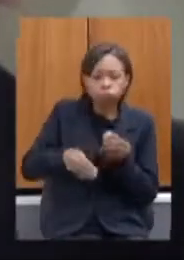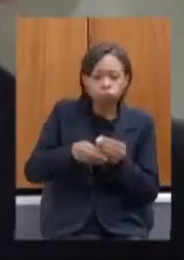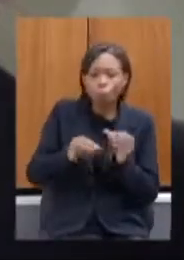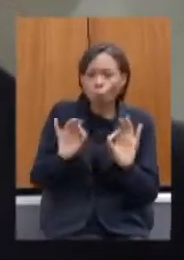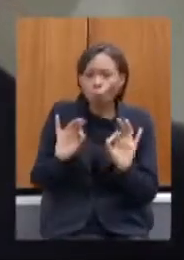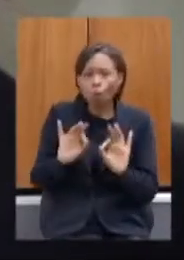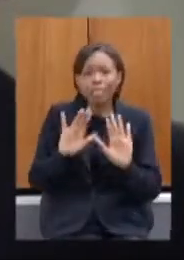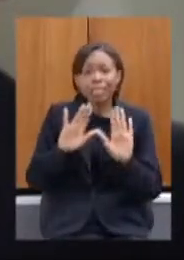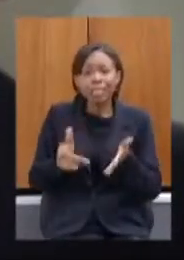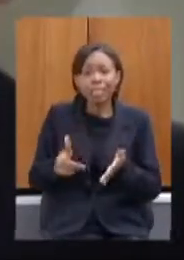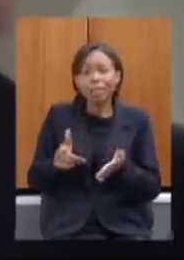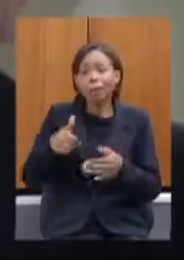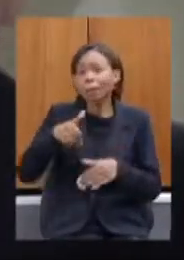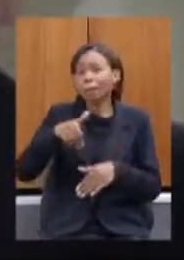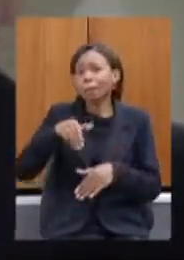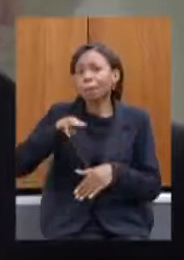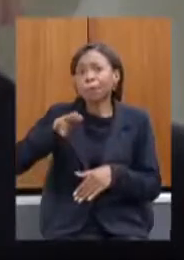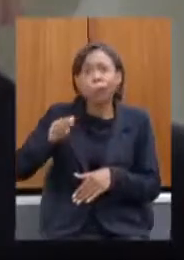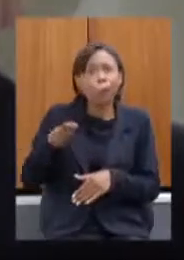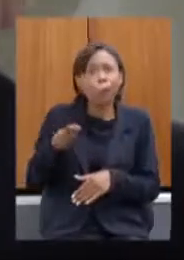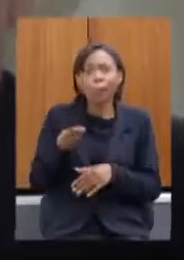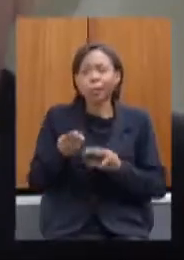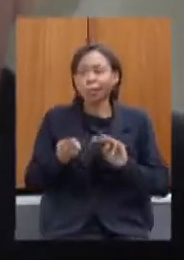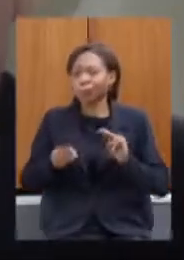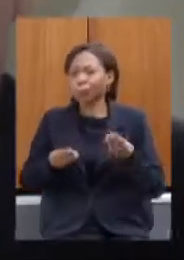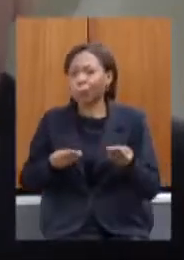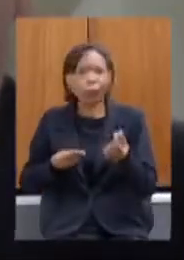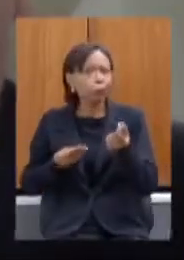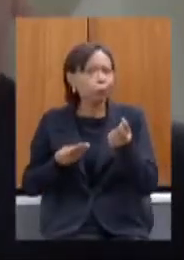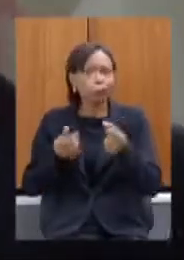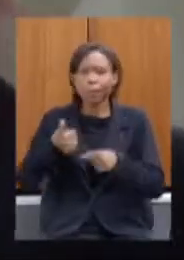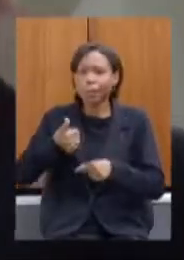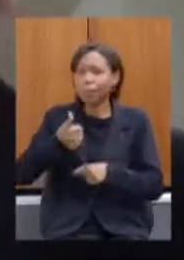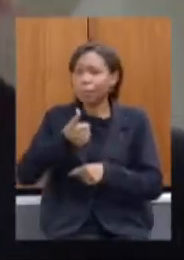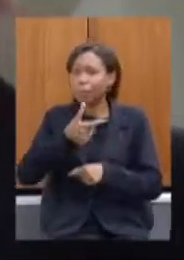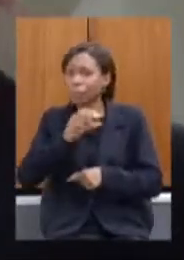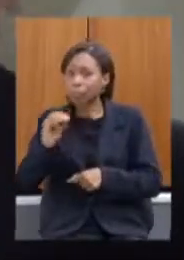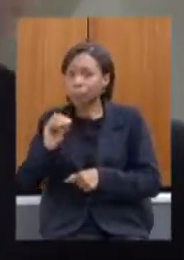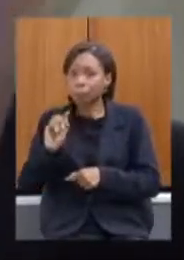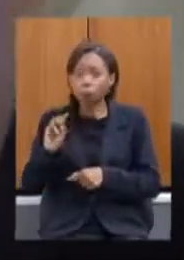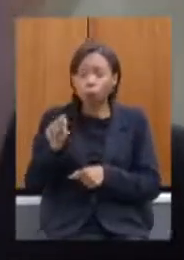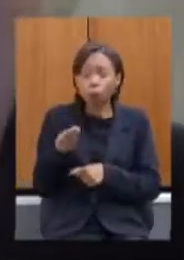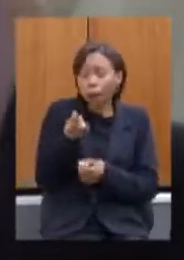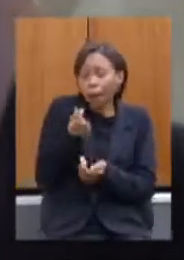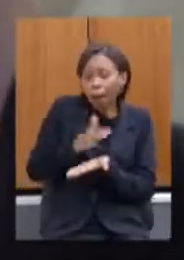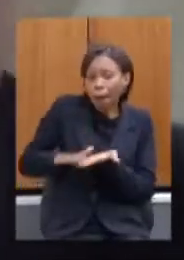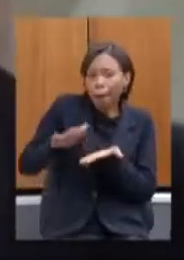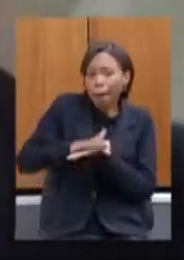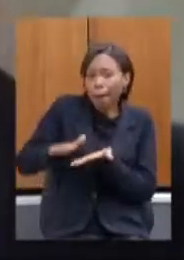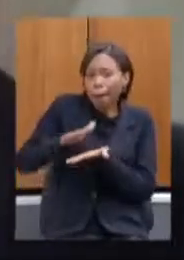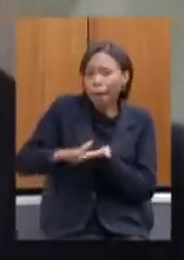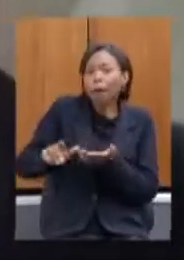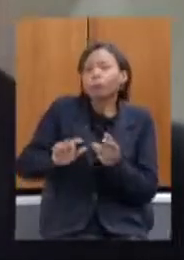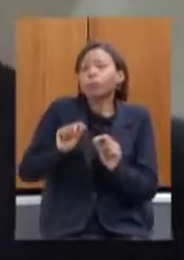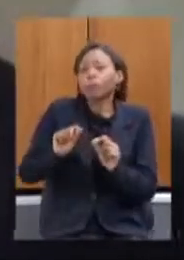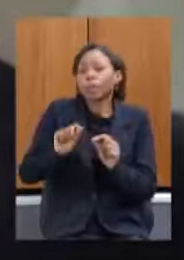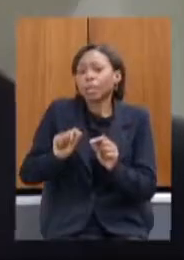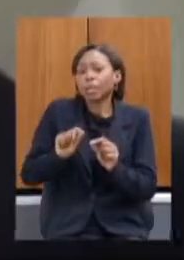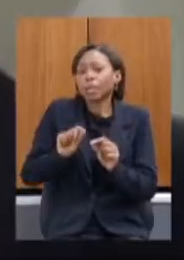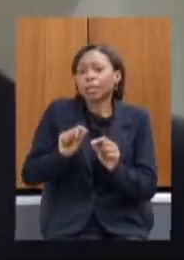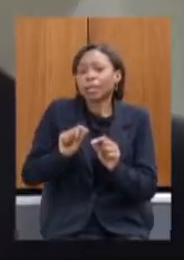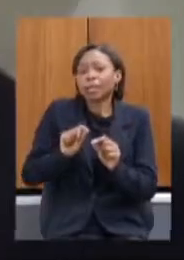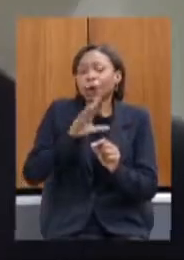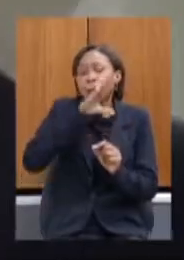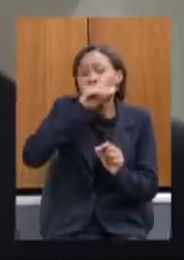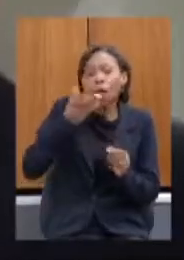de reais é isso mesmo bem mais de 100 milhões de reais com consultorias e assessorias isso aí já foi